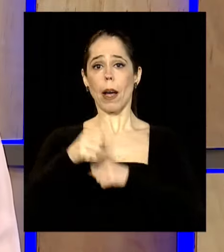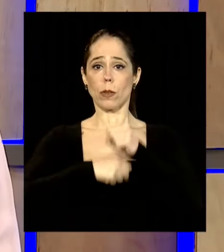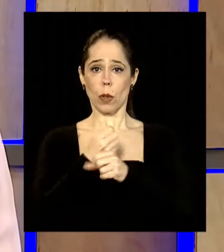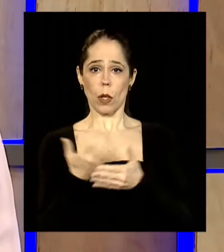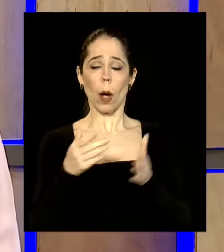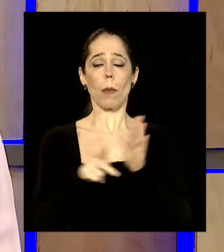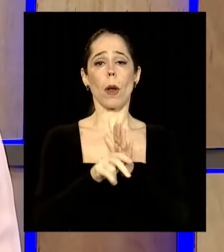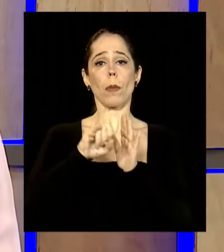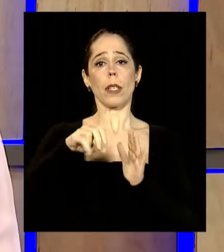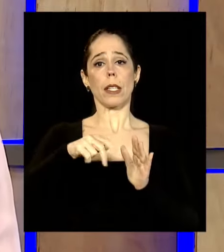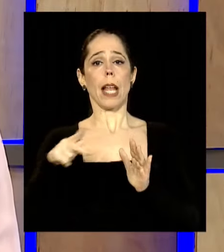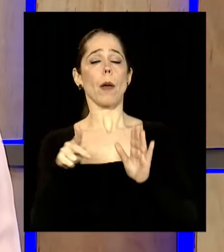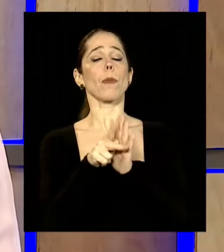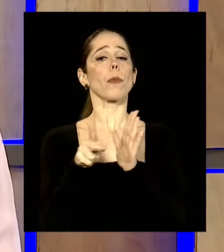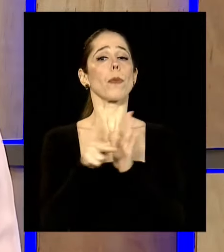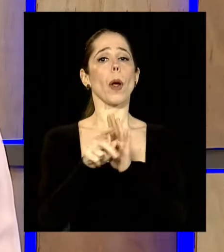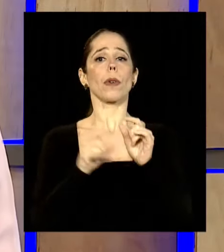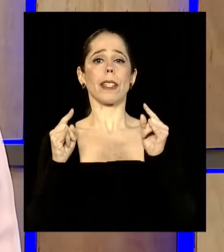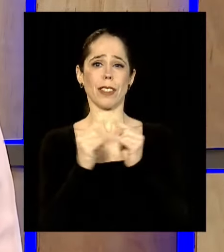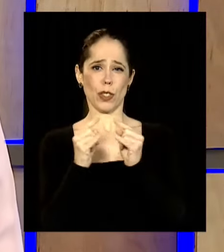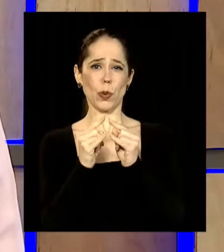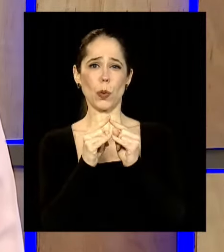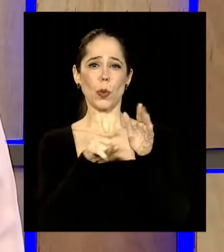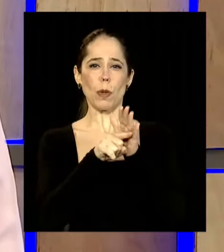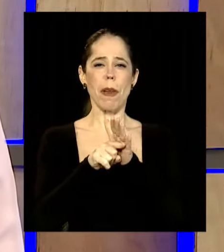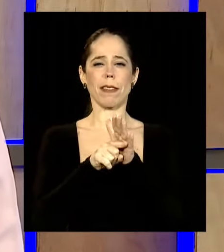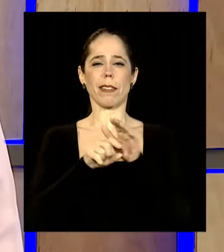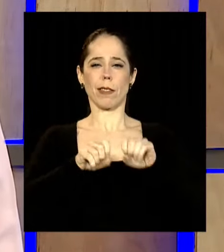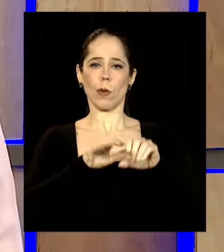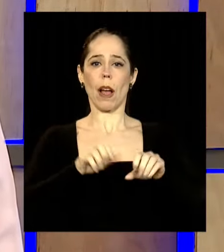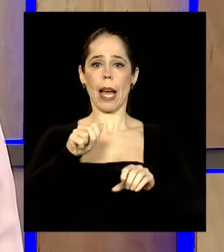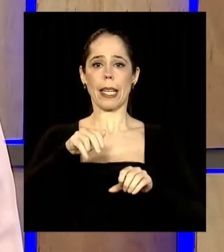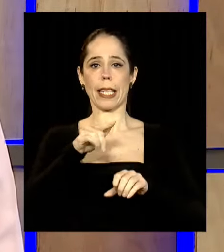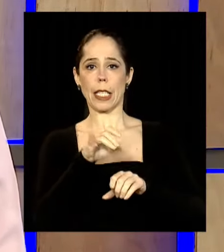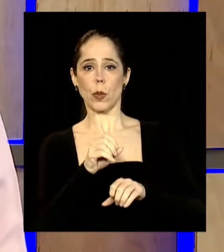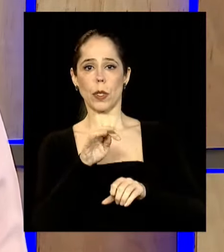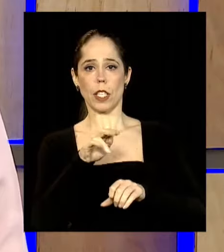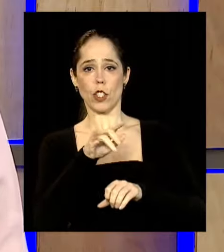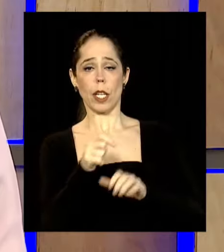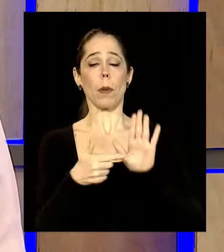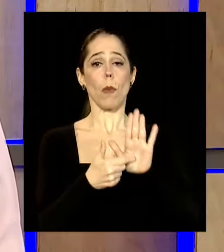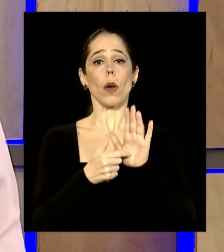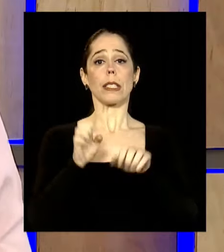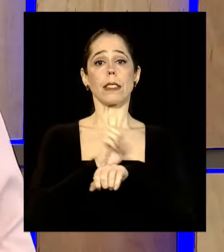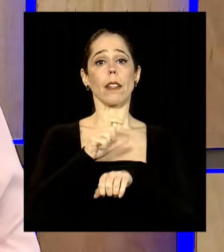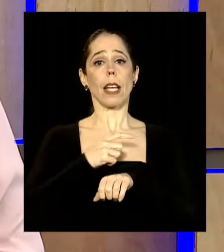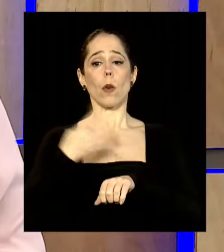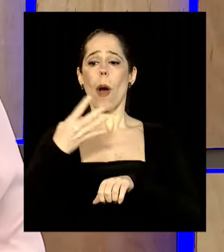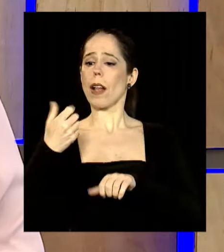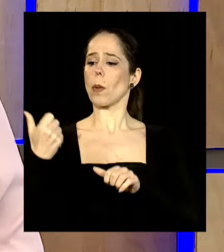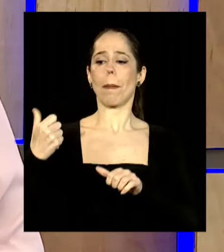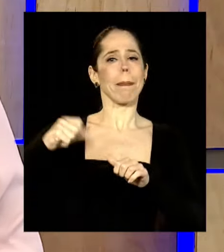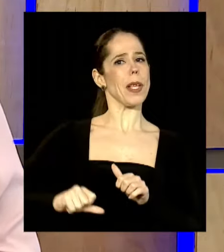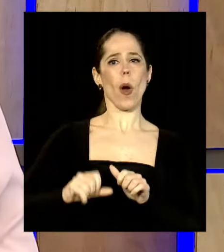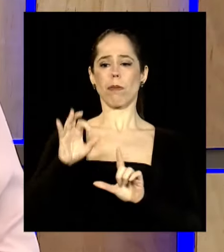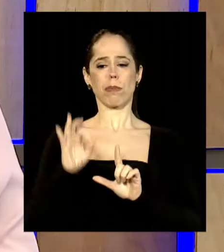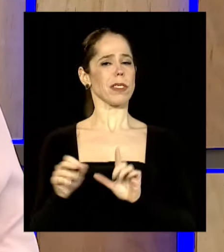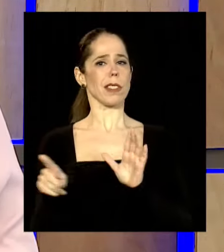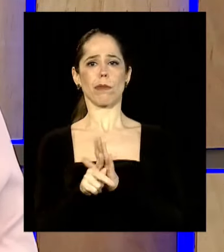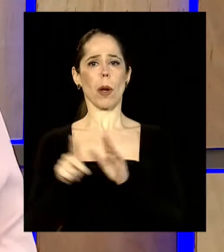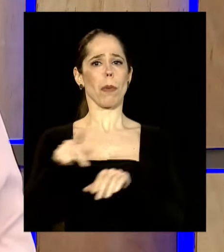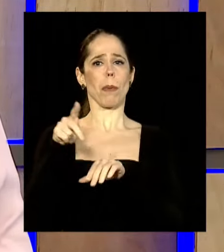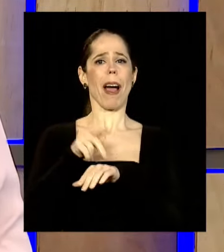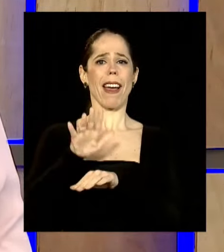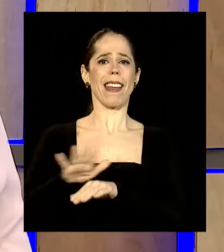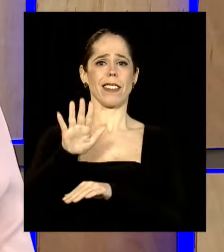Instituto de Pesquisas Educacionais Anísio Teixeira, aponta que o Estado tem o quarto pior índice de todo o país, ficando